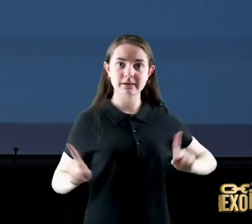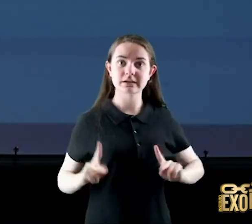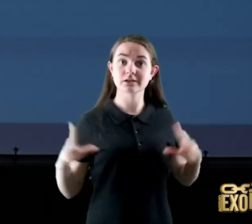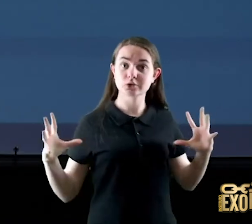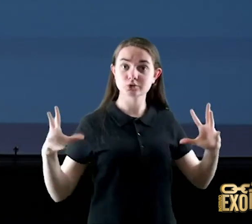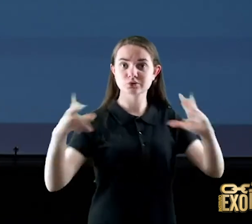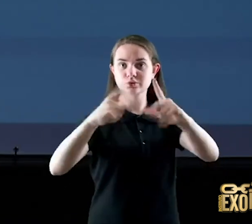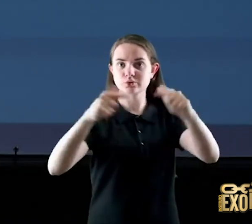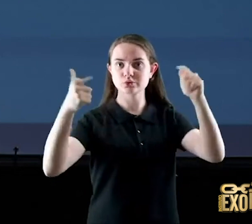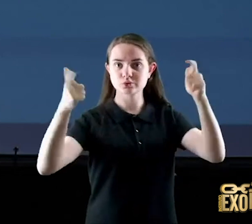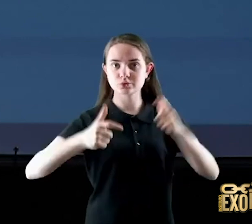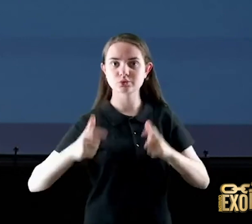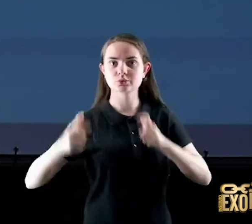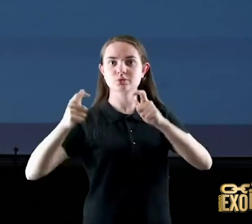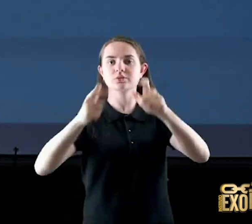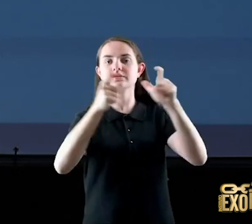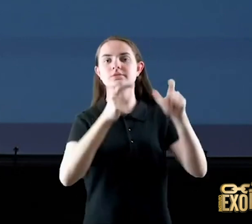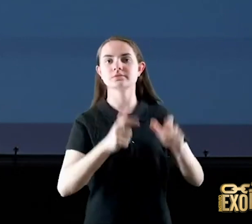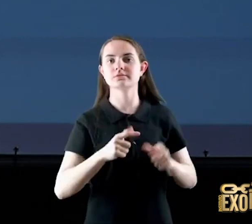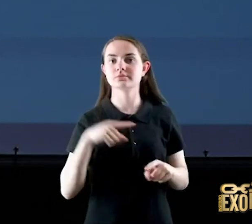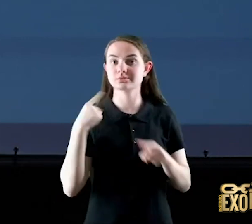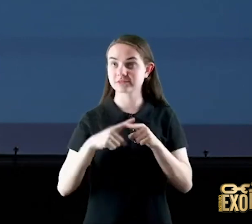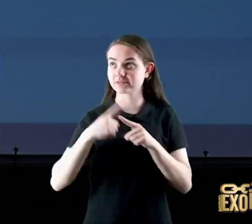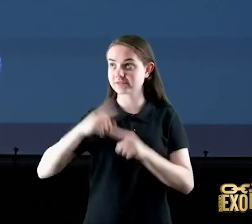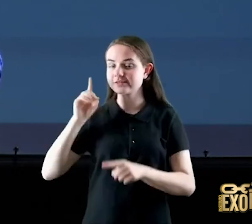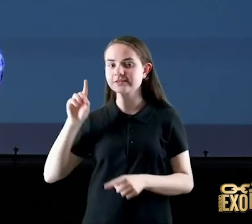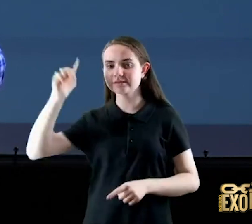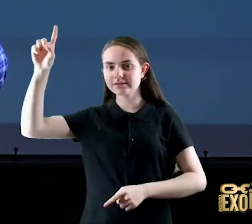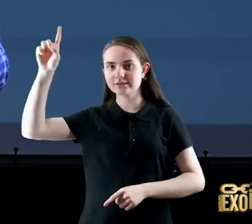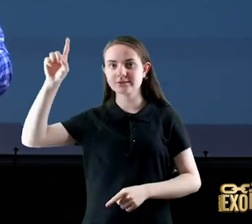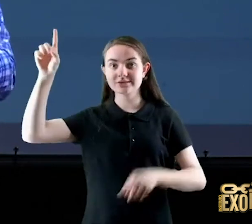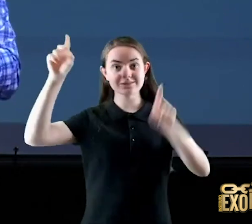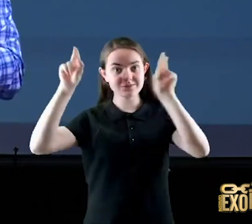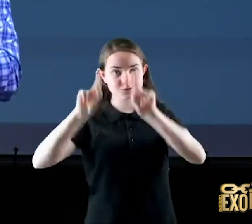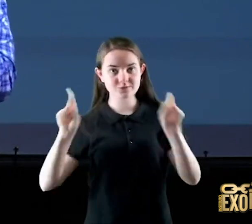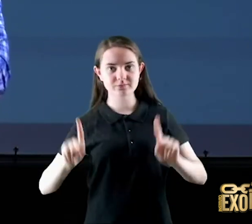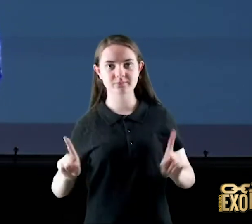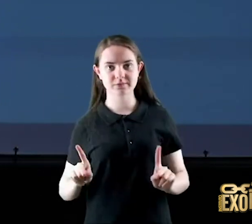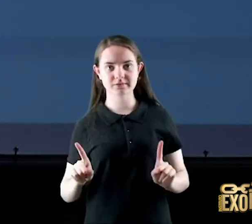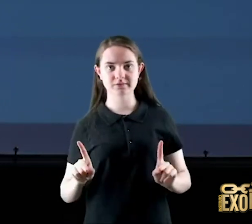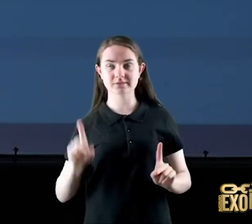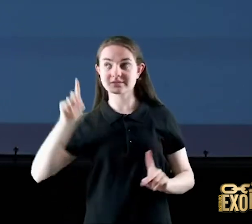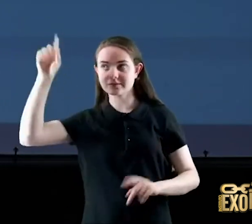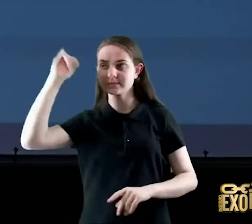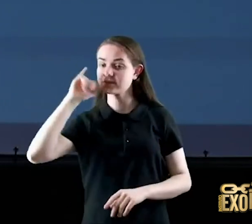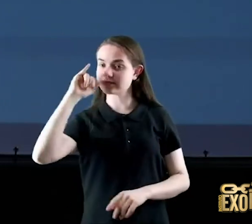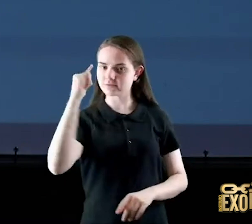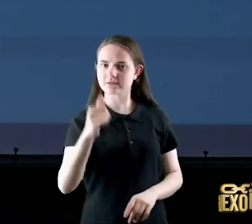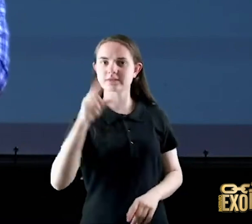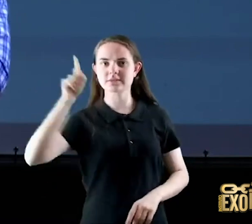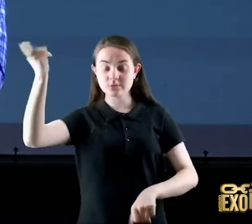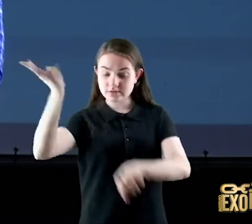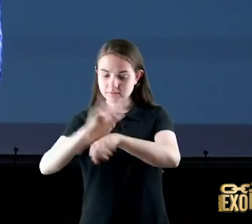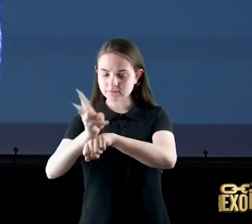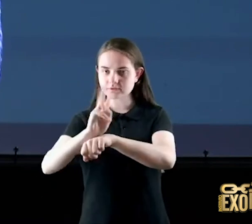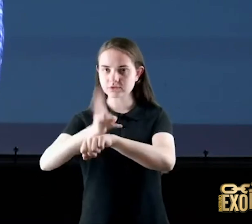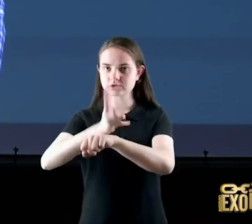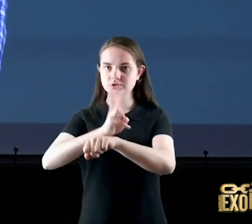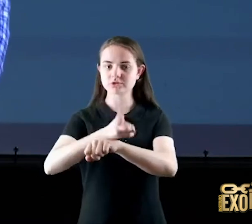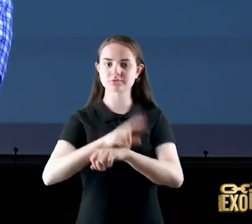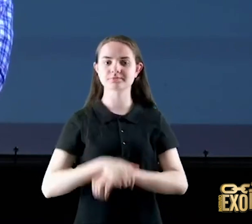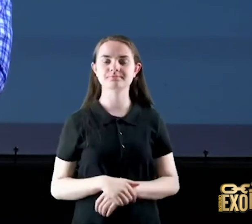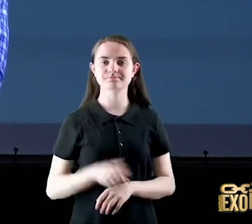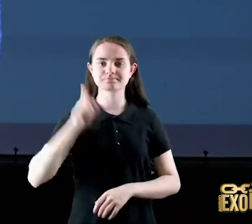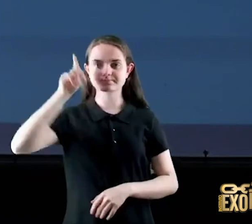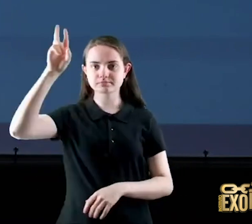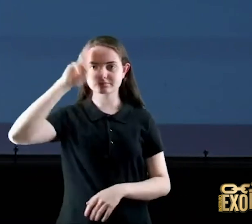as pessoas porque o nosso Deus é um Deus de paz nosso Deus é um Deus que avisa ele é um sentinela o